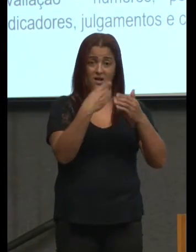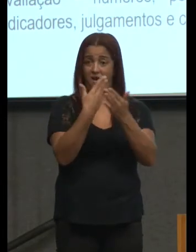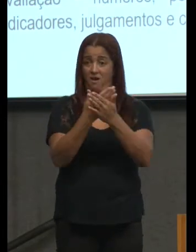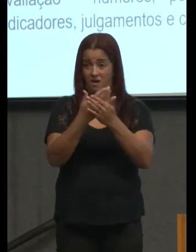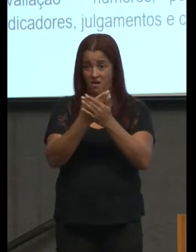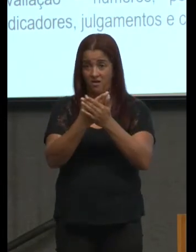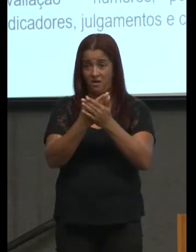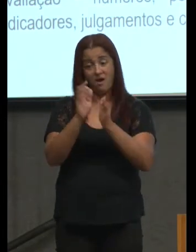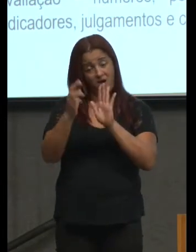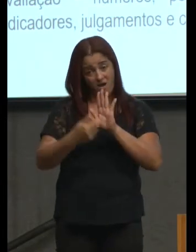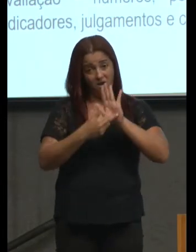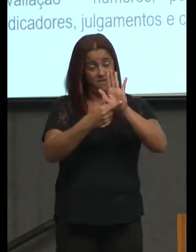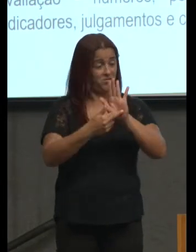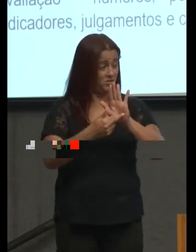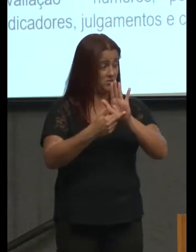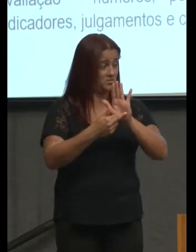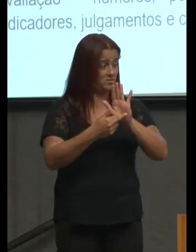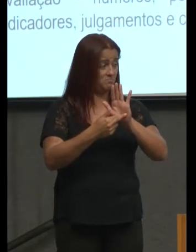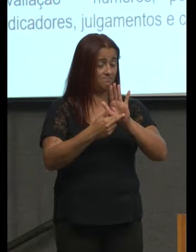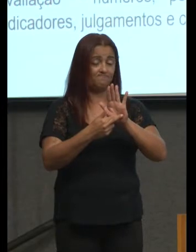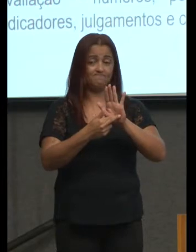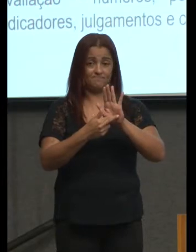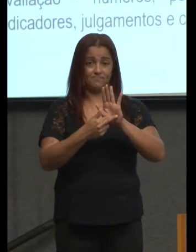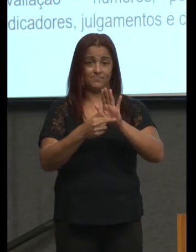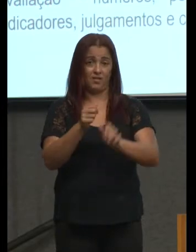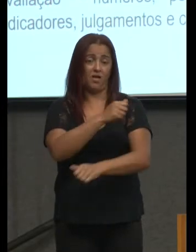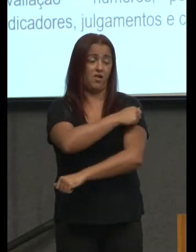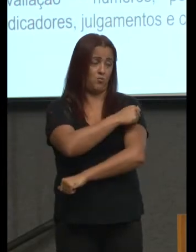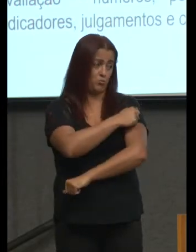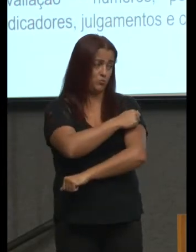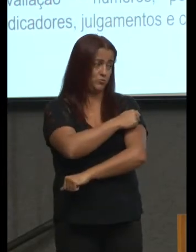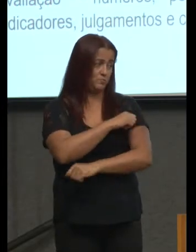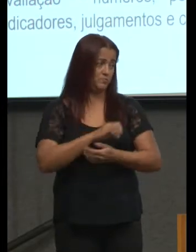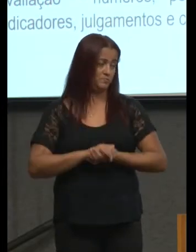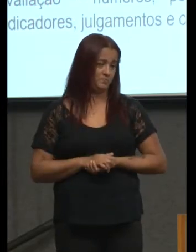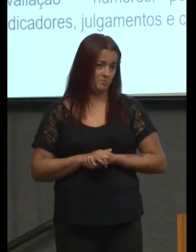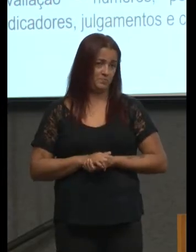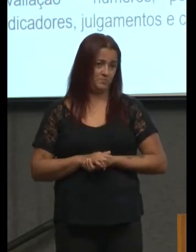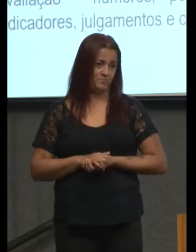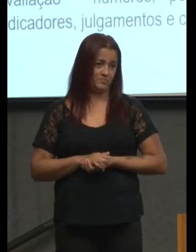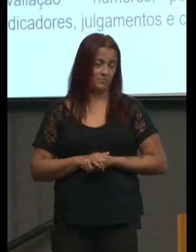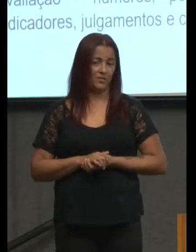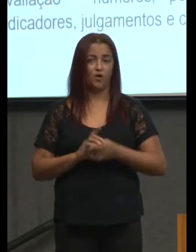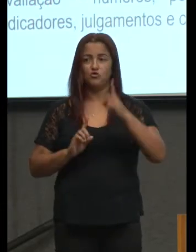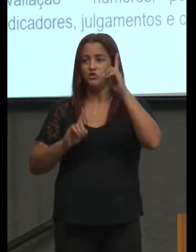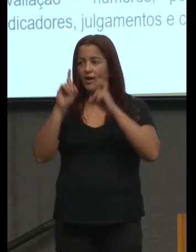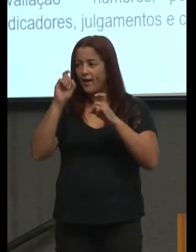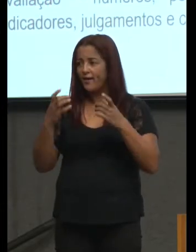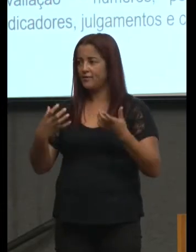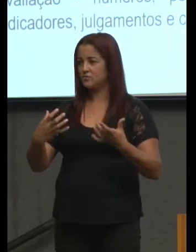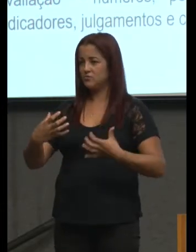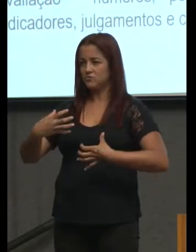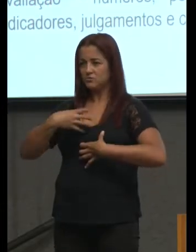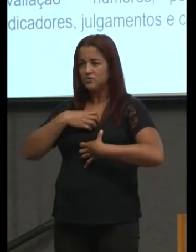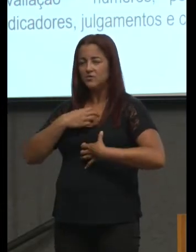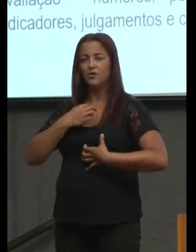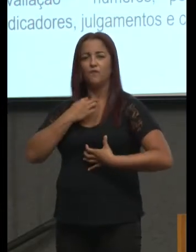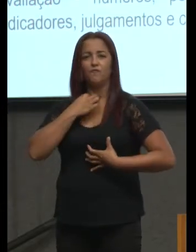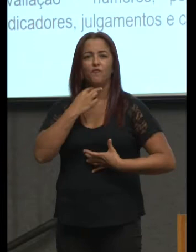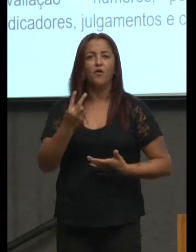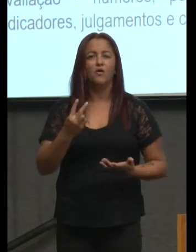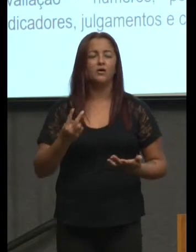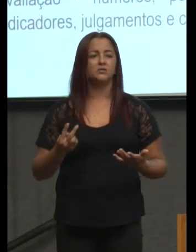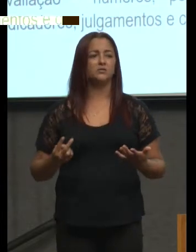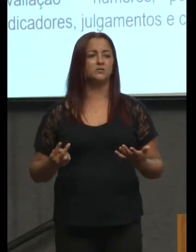o professor na sala de aula é a referência dos alunos o gesto o tom de voz a forma como